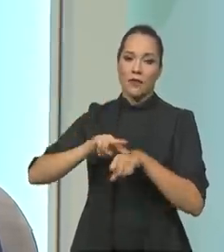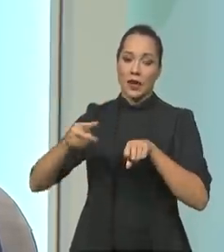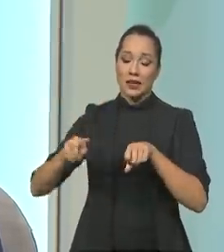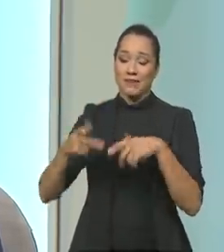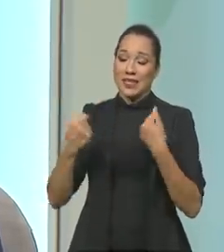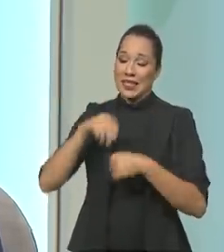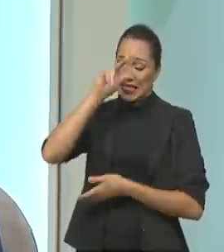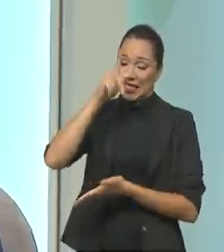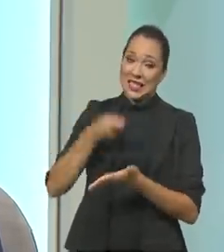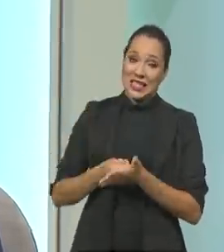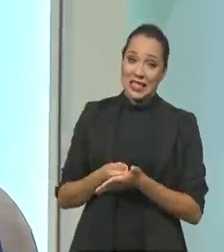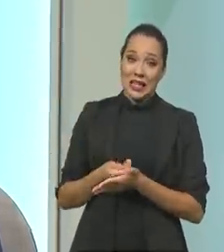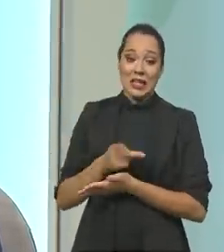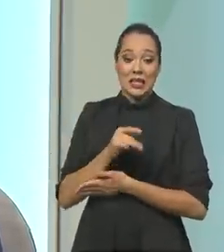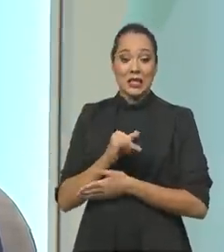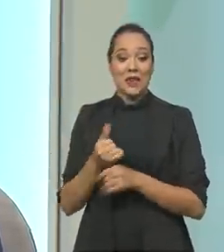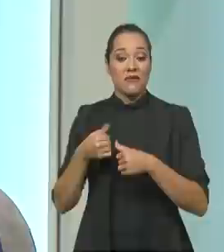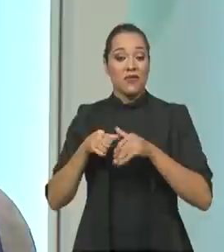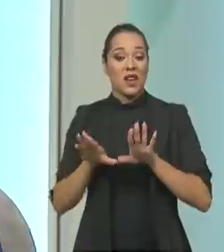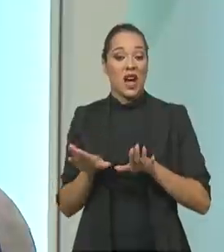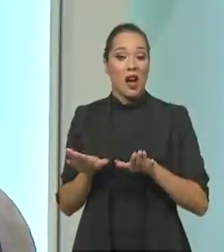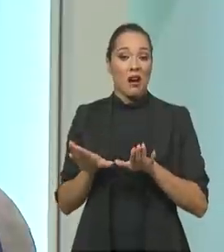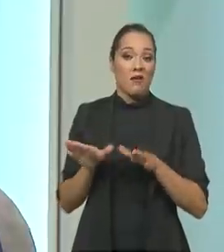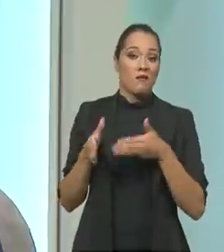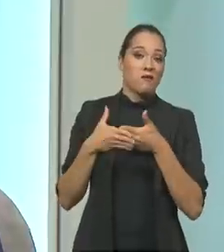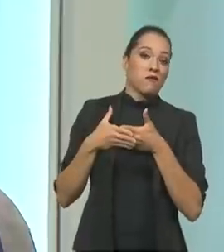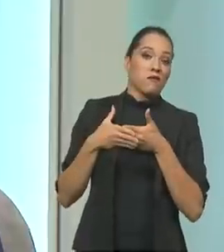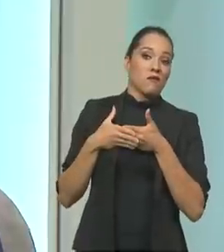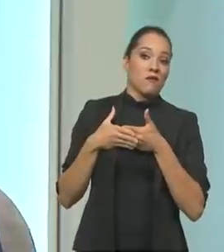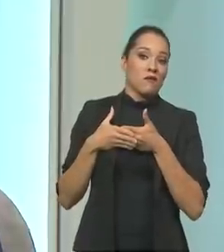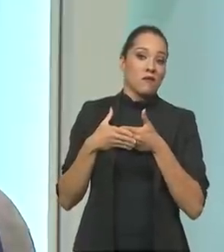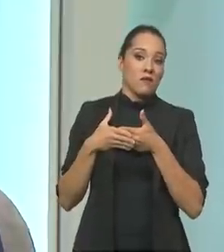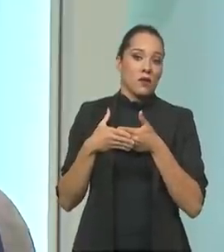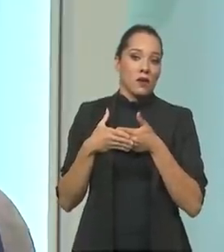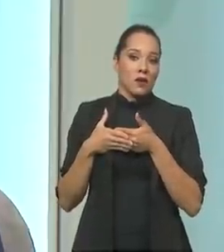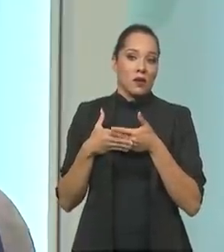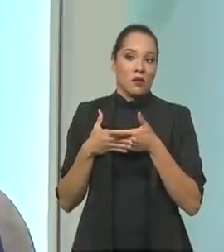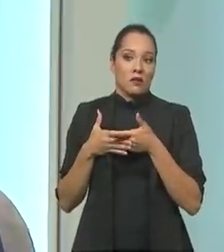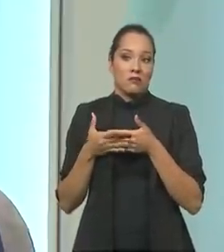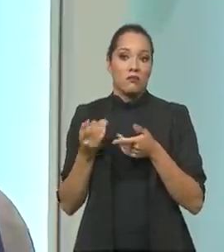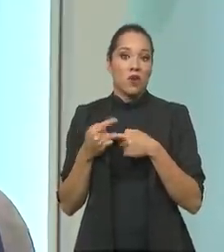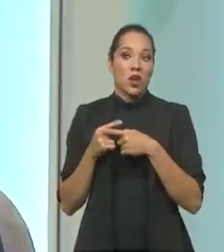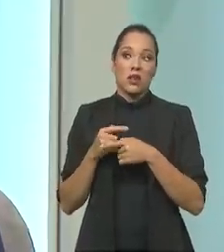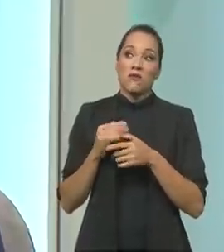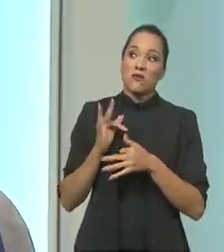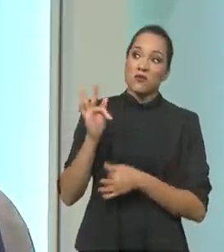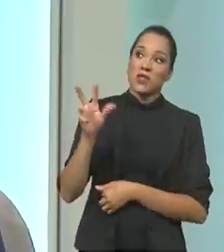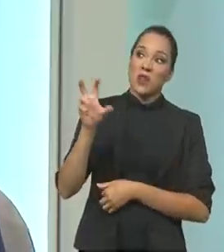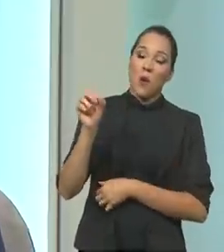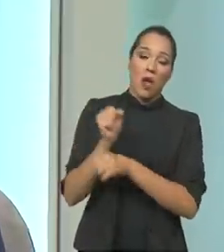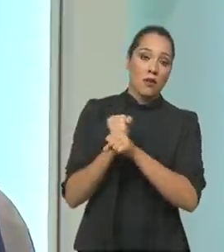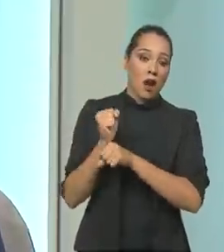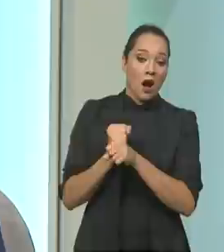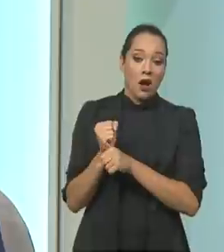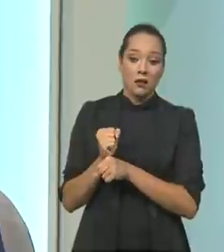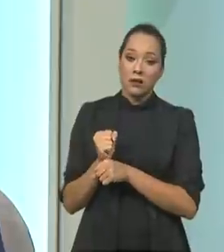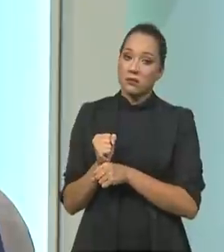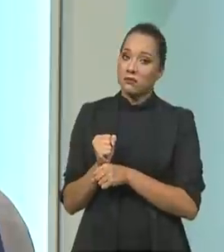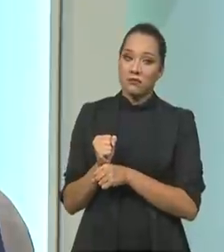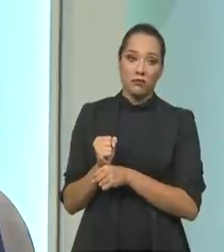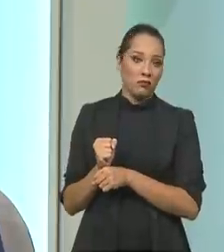decidir se a gente vai passar o resto da vida refém da Covid, porque daqui a 50 anos nós vamos estar na